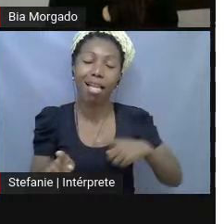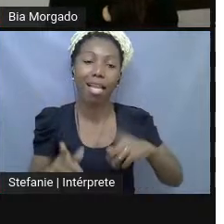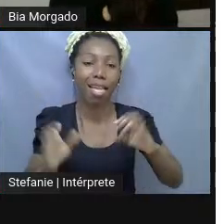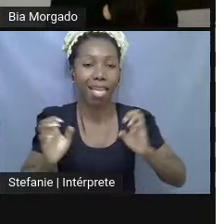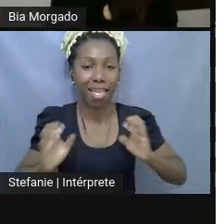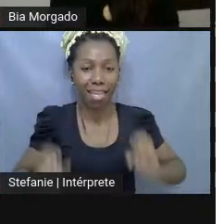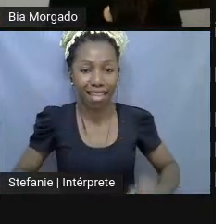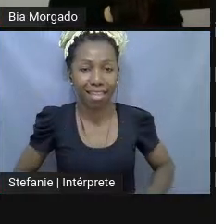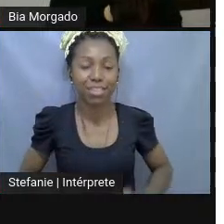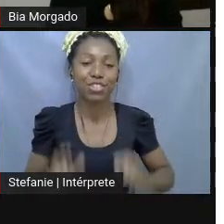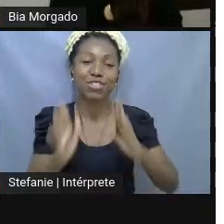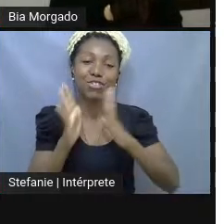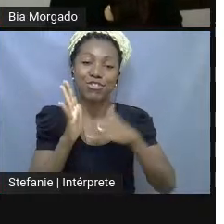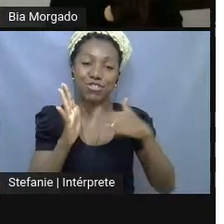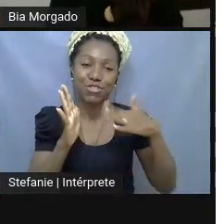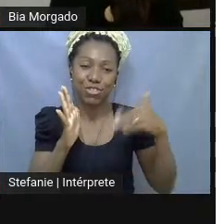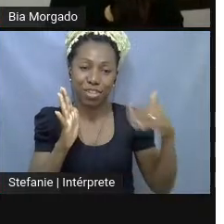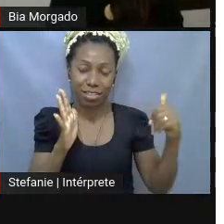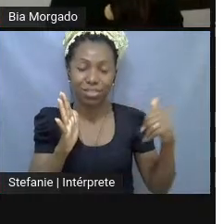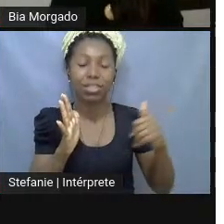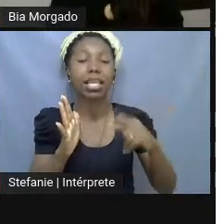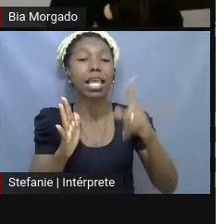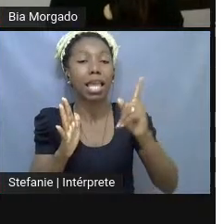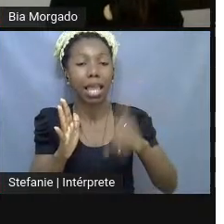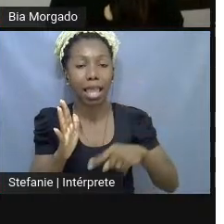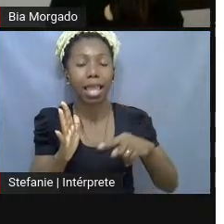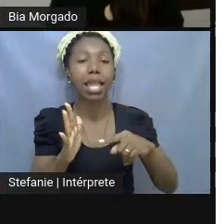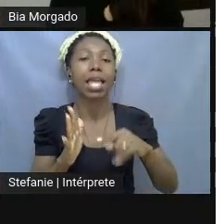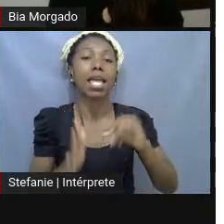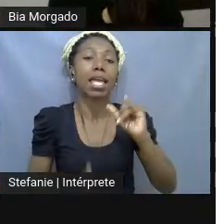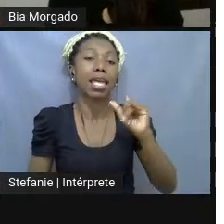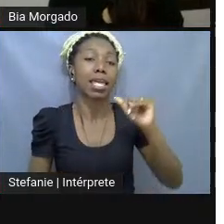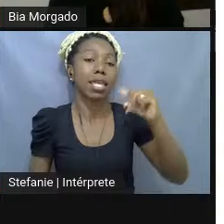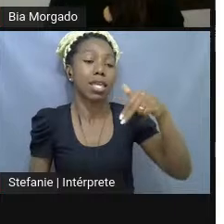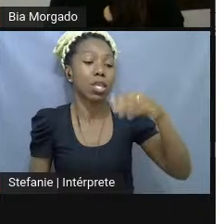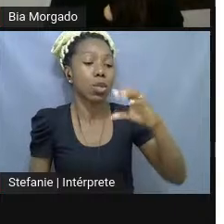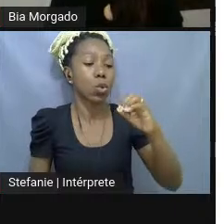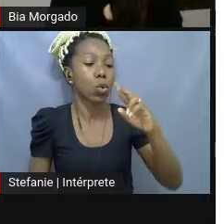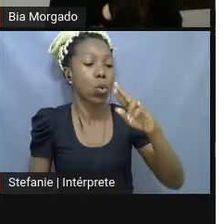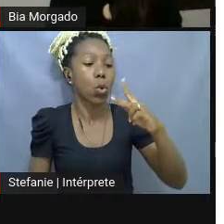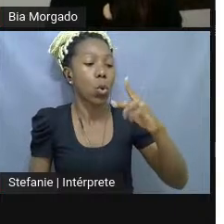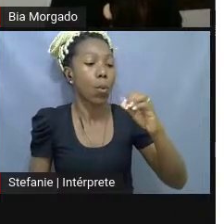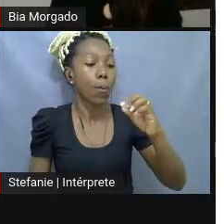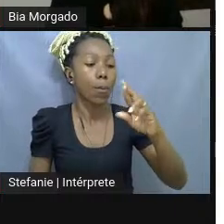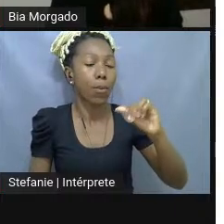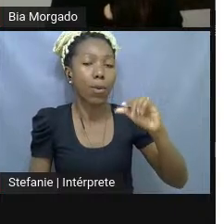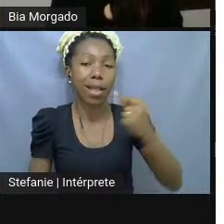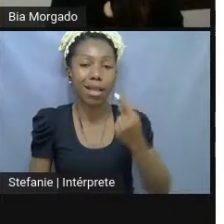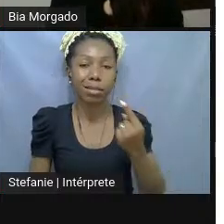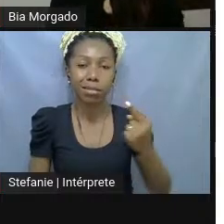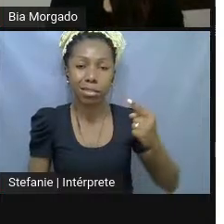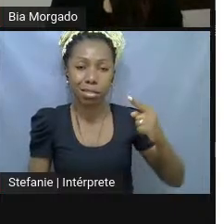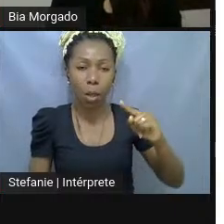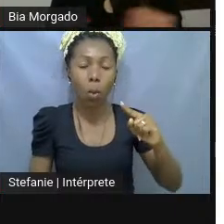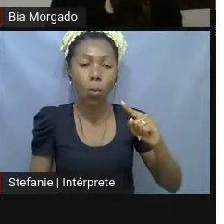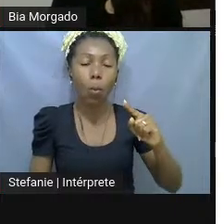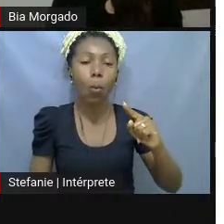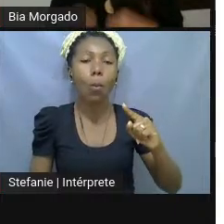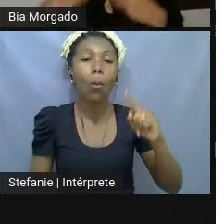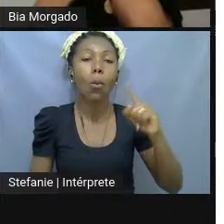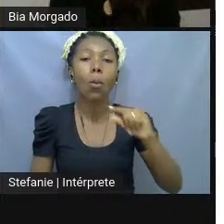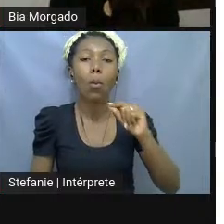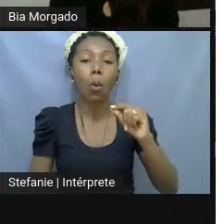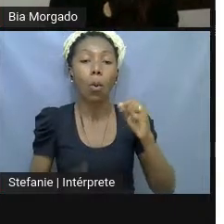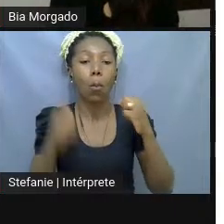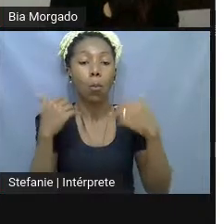do que ele vai chamar de incorporação, que é uma forma de participação, que ele fala em que há necessidade do público